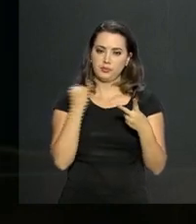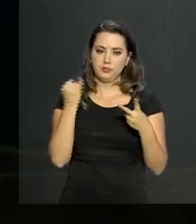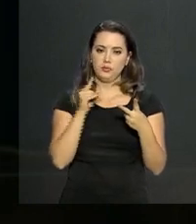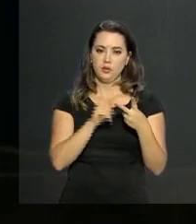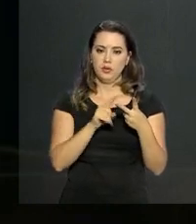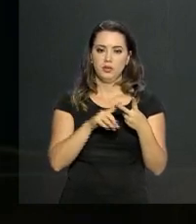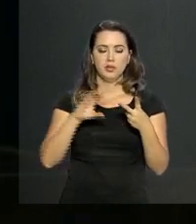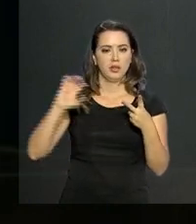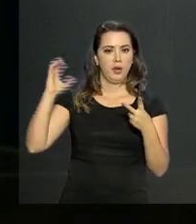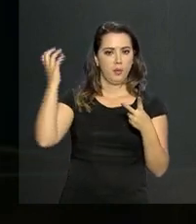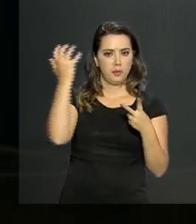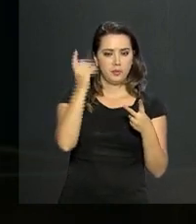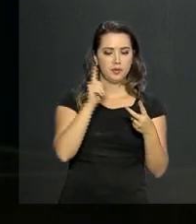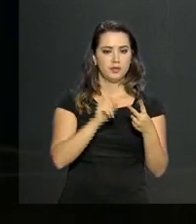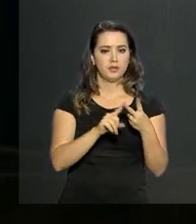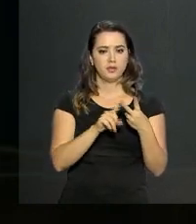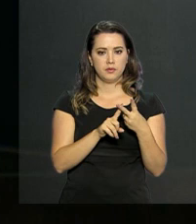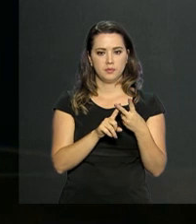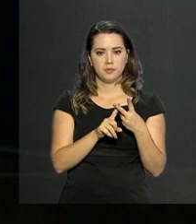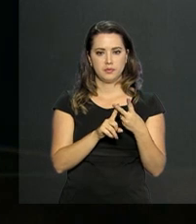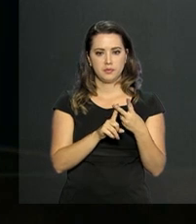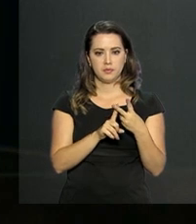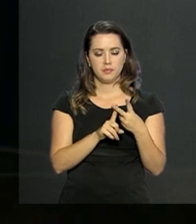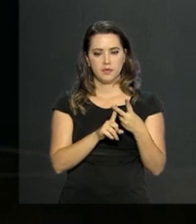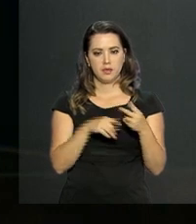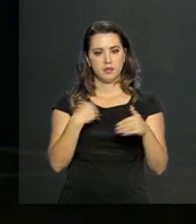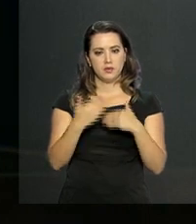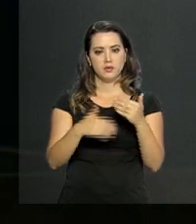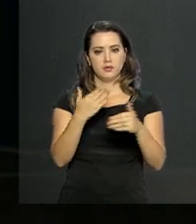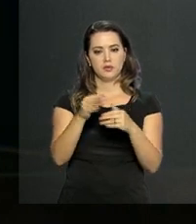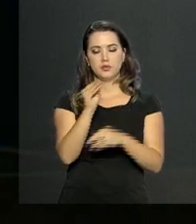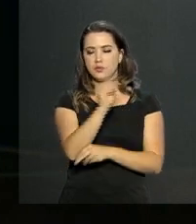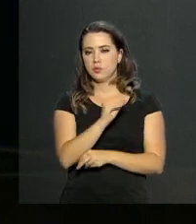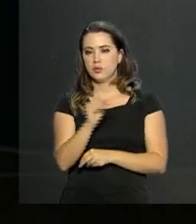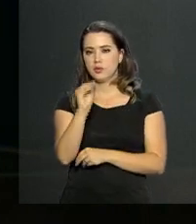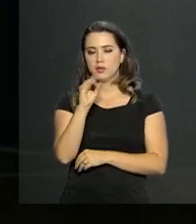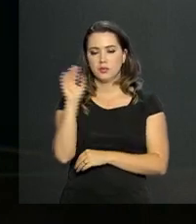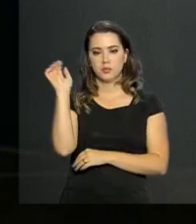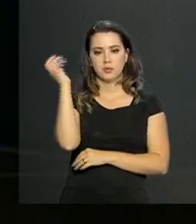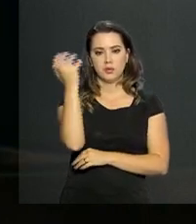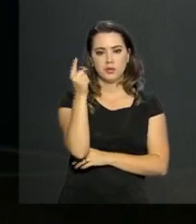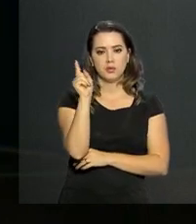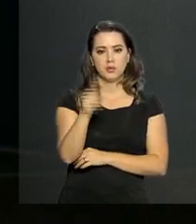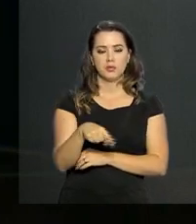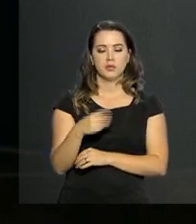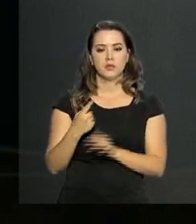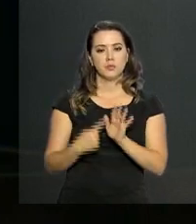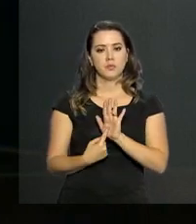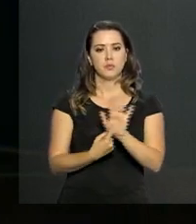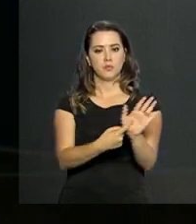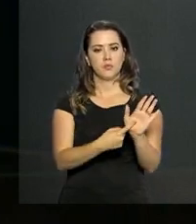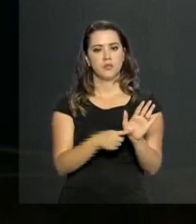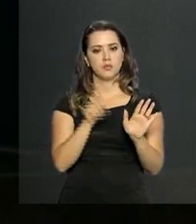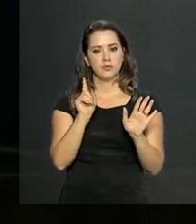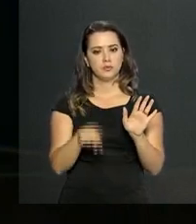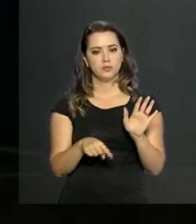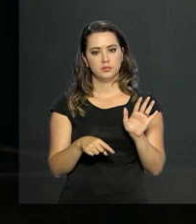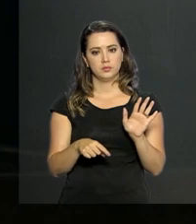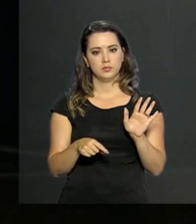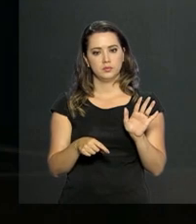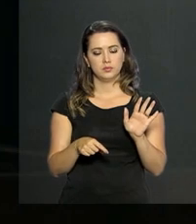questão ambiental. O tal desenvolvimento sustentável se revela precisamente